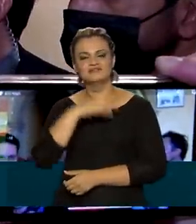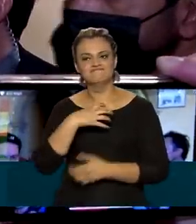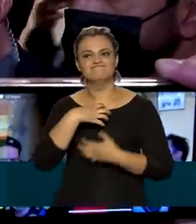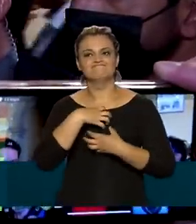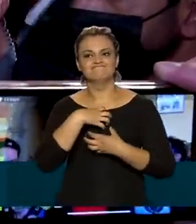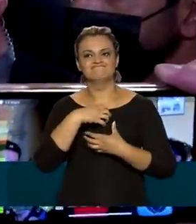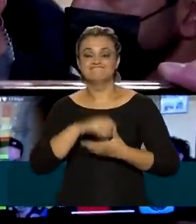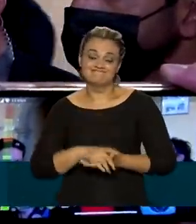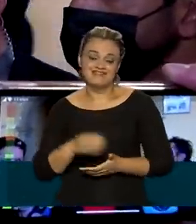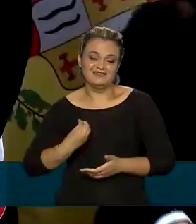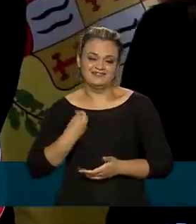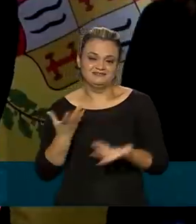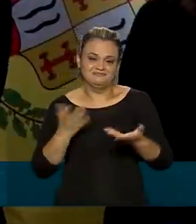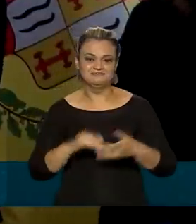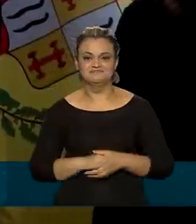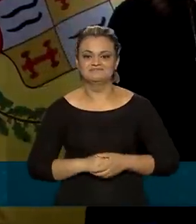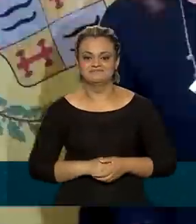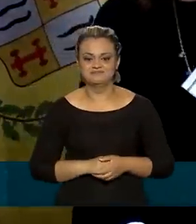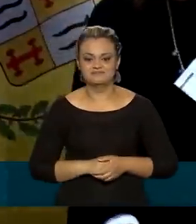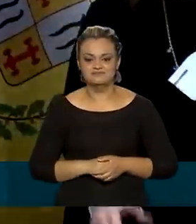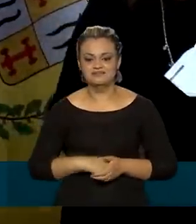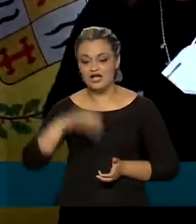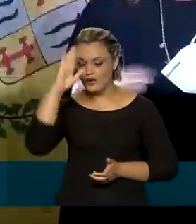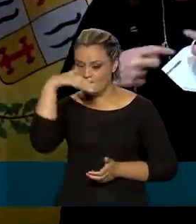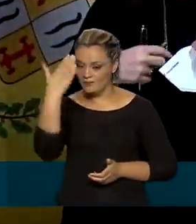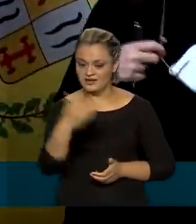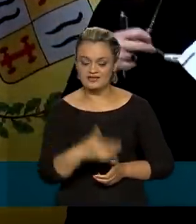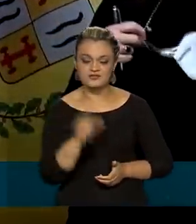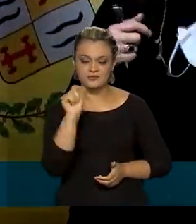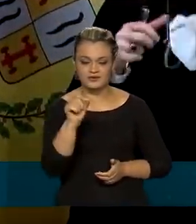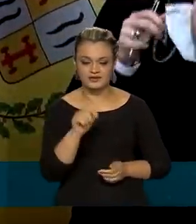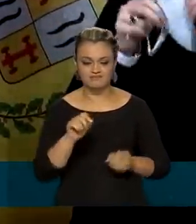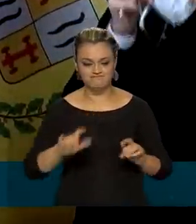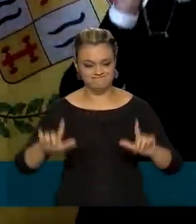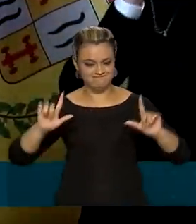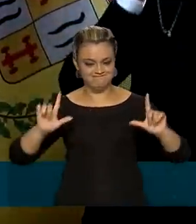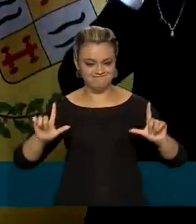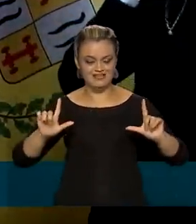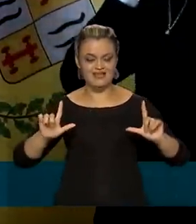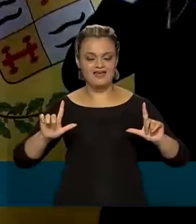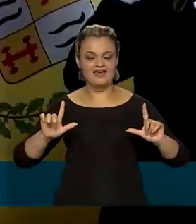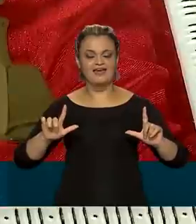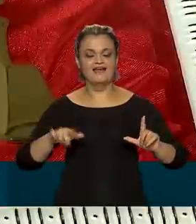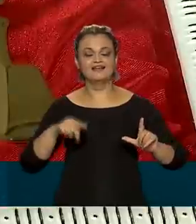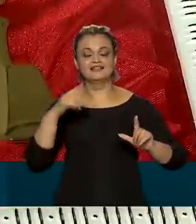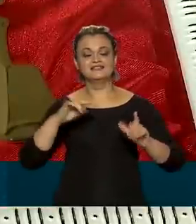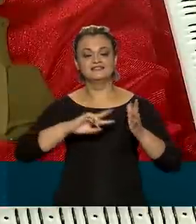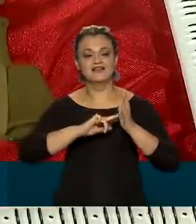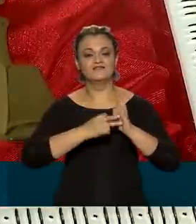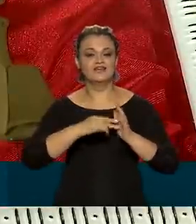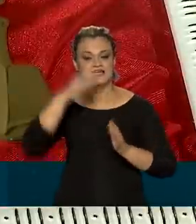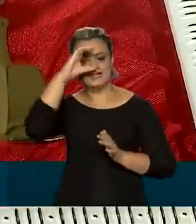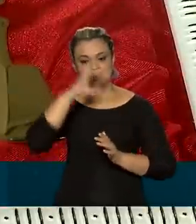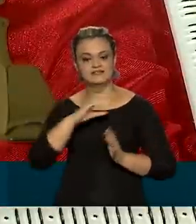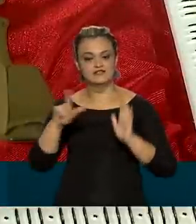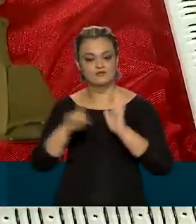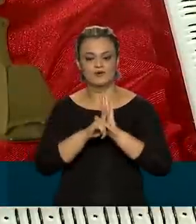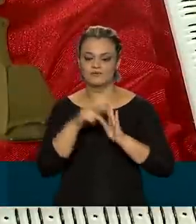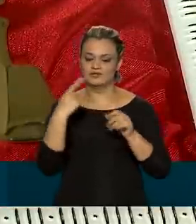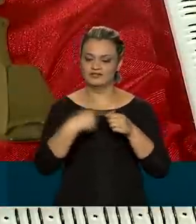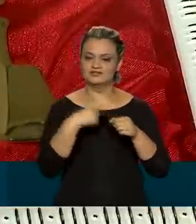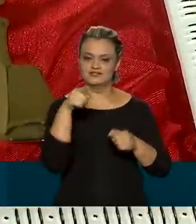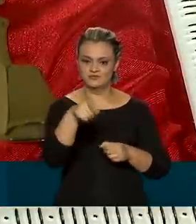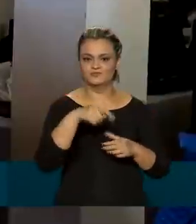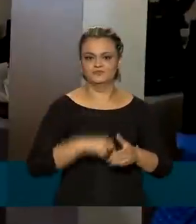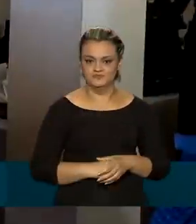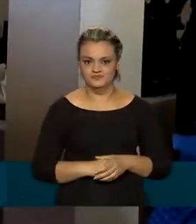E é a vida, né? A homenagem incluiu a entrega de uma comenda ao presidente que torna Jair Bolsonaro cidadão honorário de Anguilara